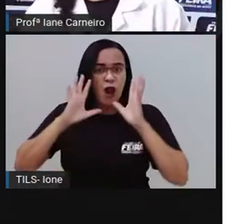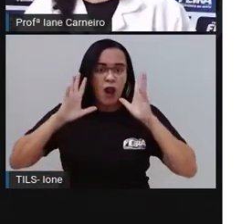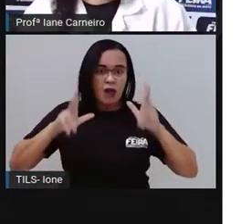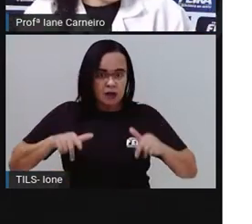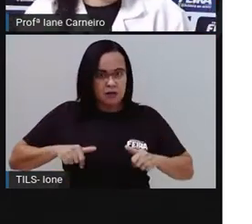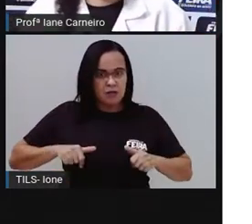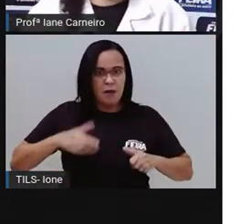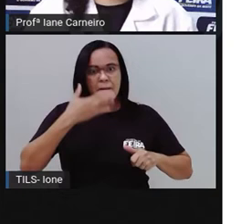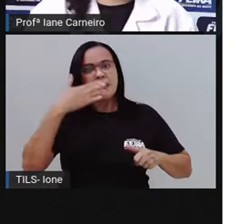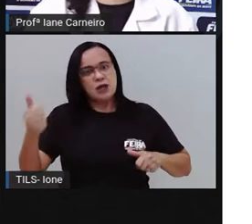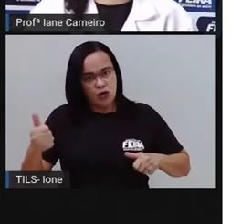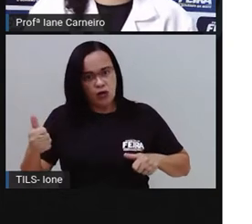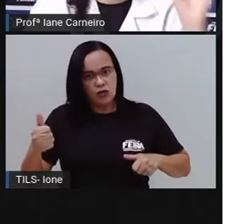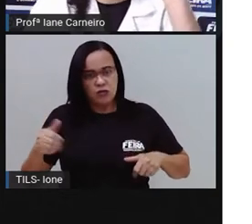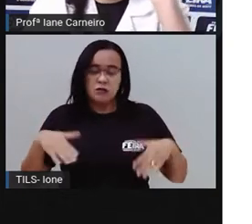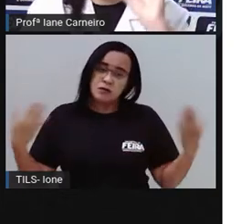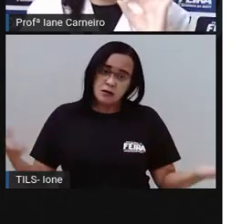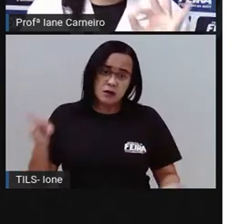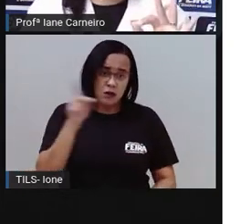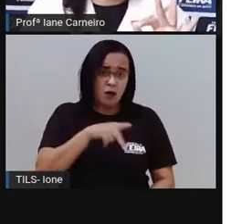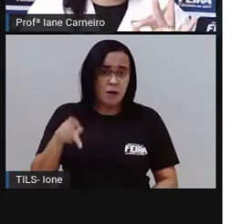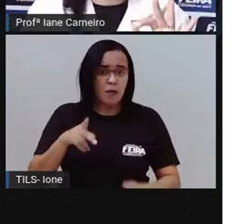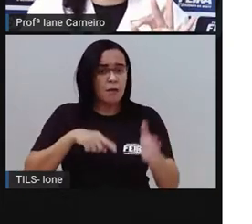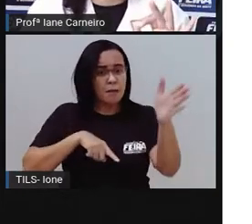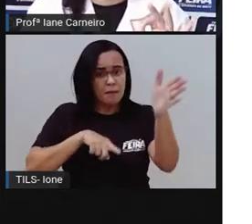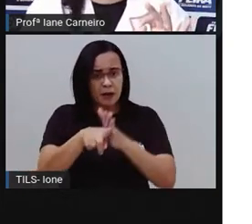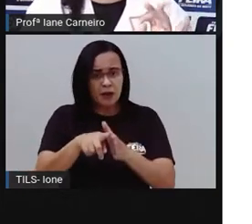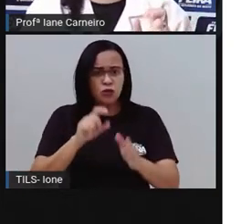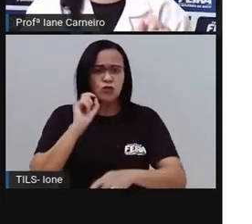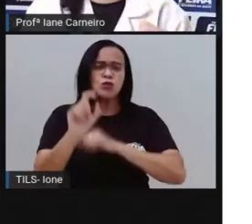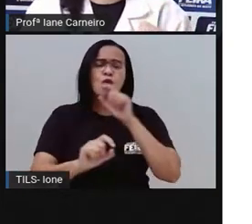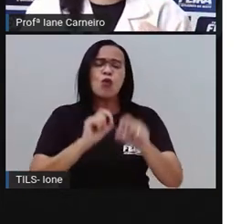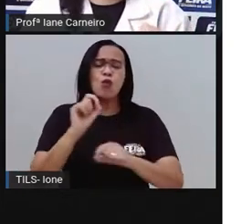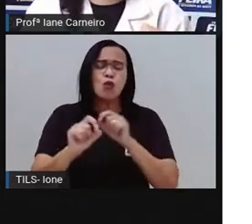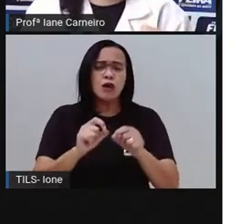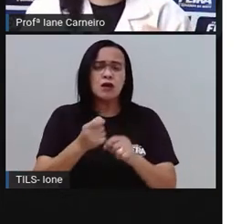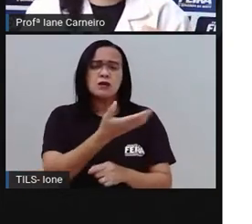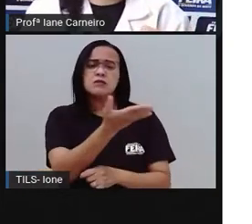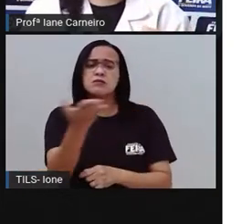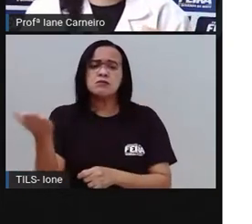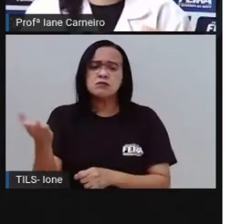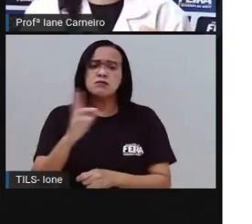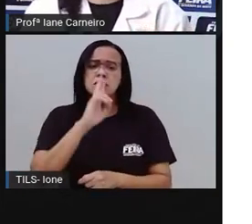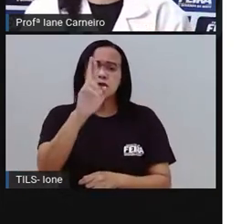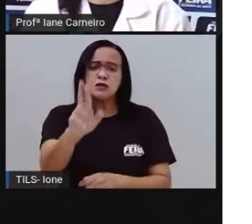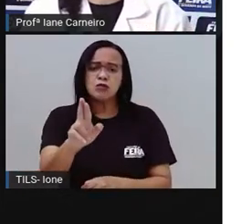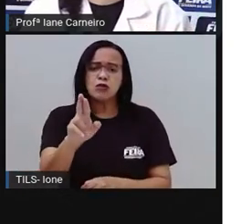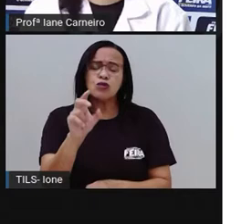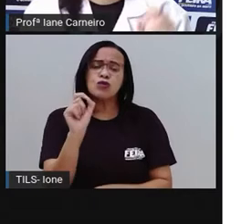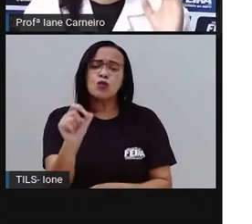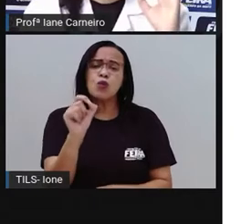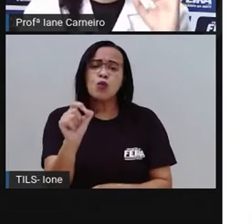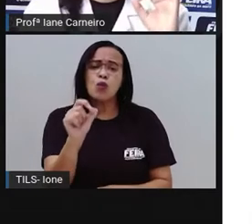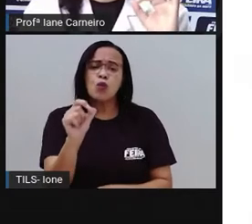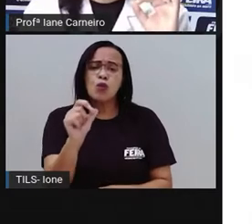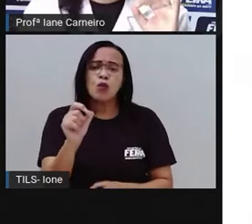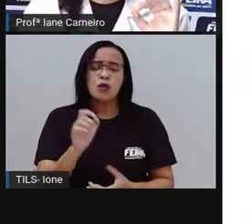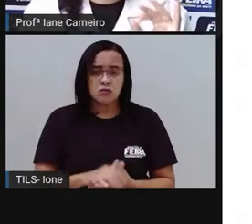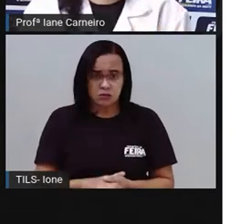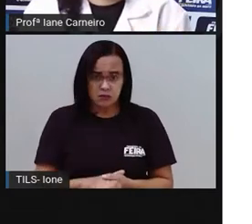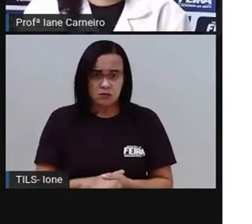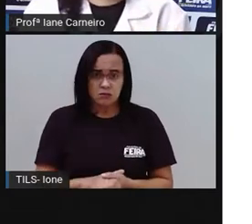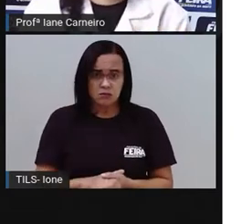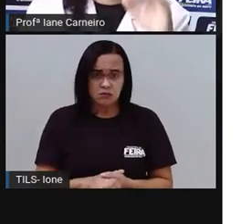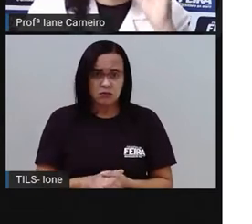Então, aqui o que a Pró está perguntando, a pergunta que a Pró quer fazer para vocês. Olha só. O que